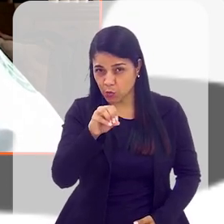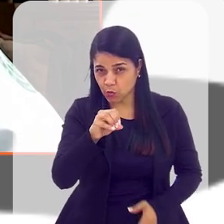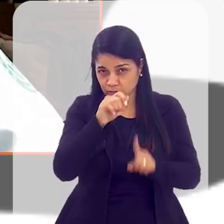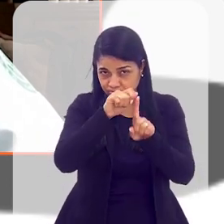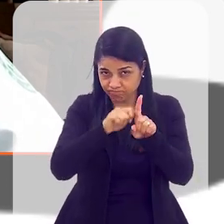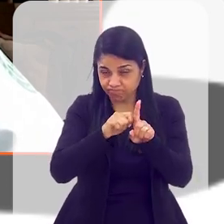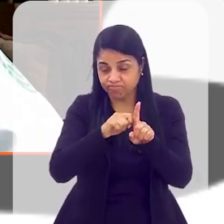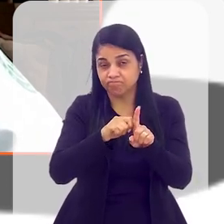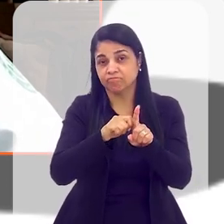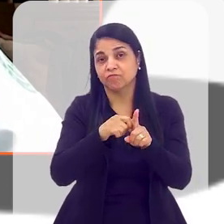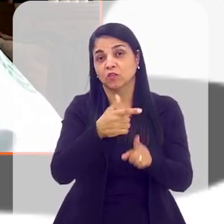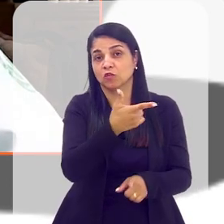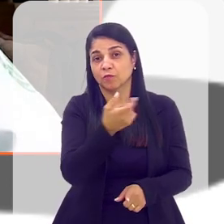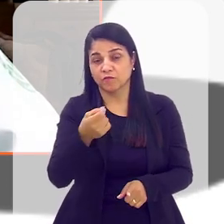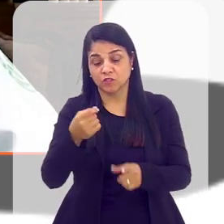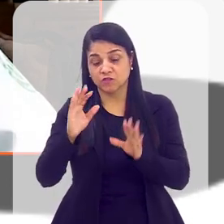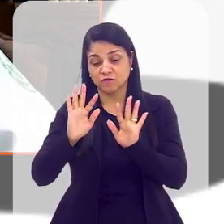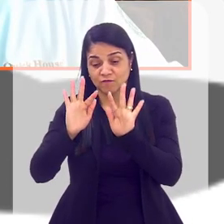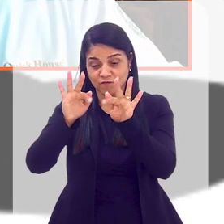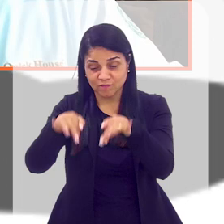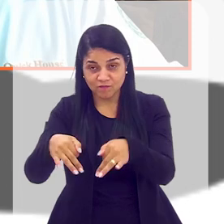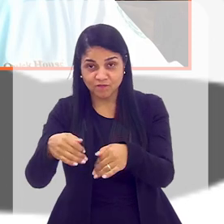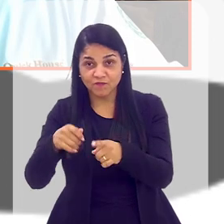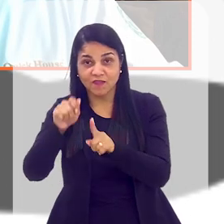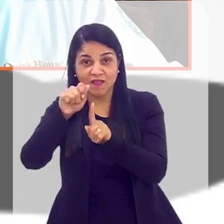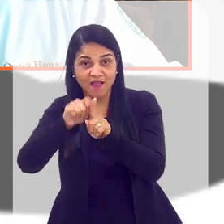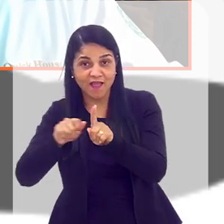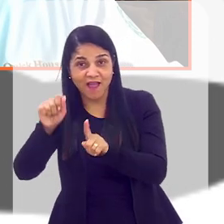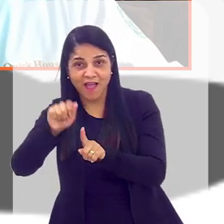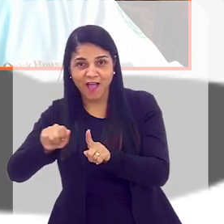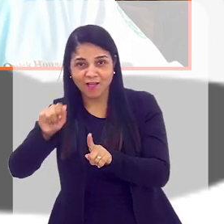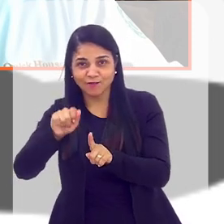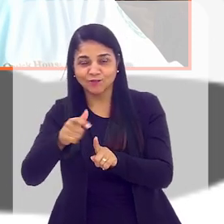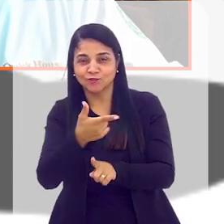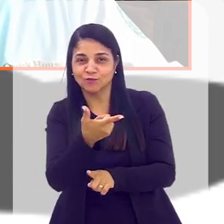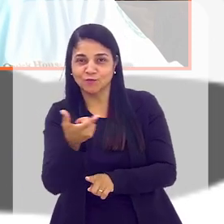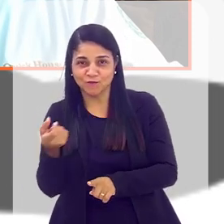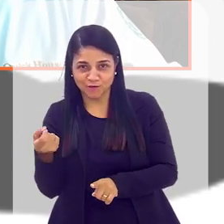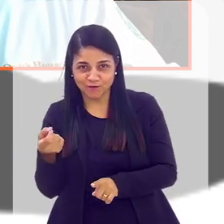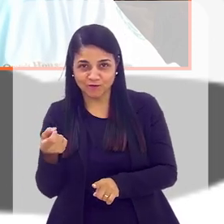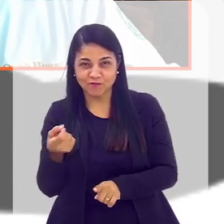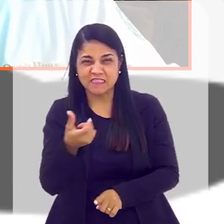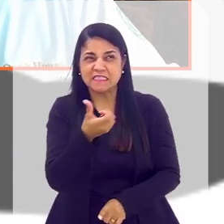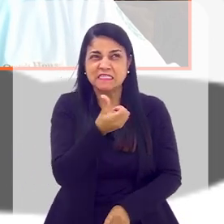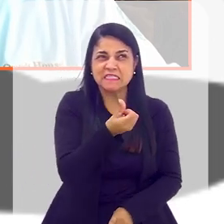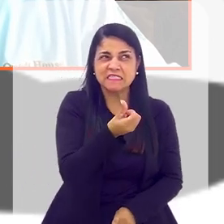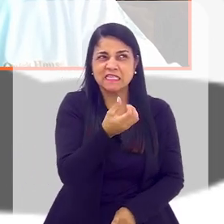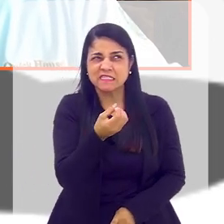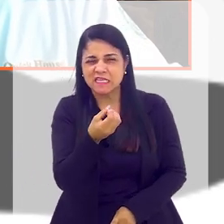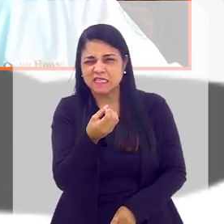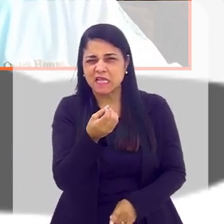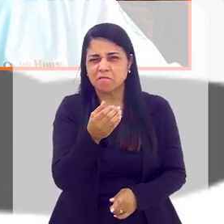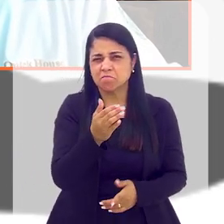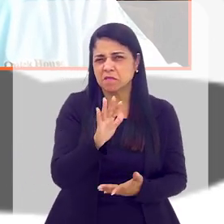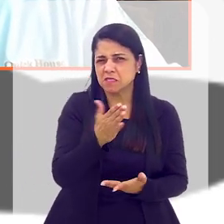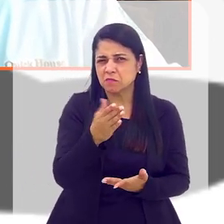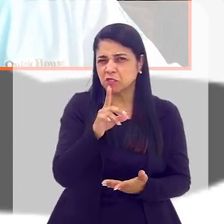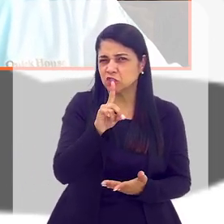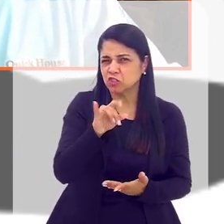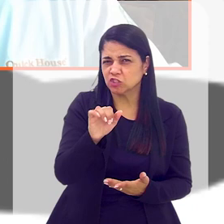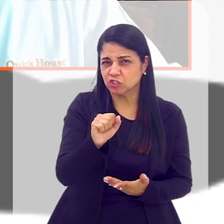e concluímos no início do mês de agosto de 2020. Meados de mês de agosto de 2020. Então, 60 e poucos dias de obra.